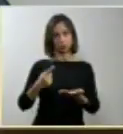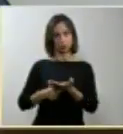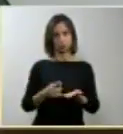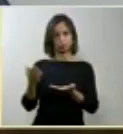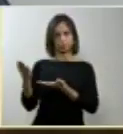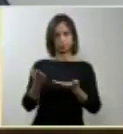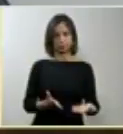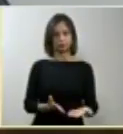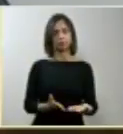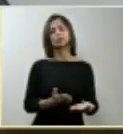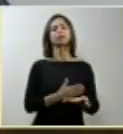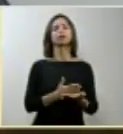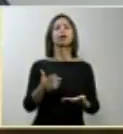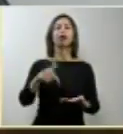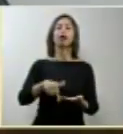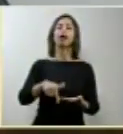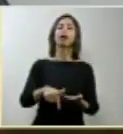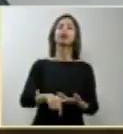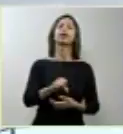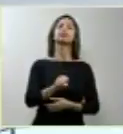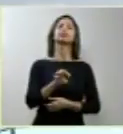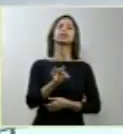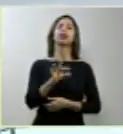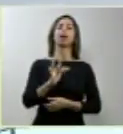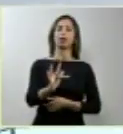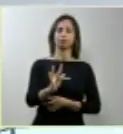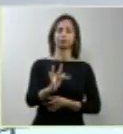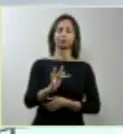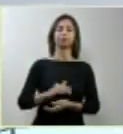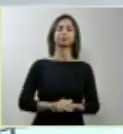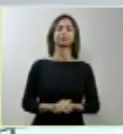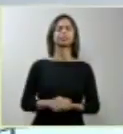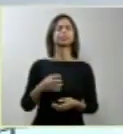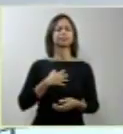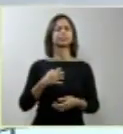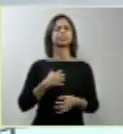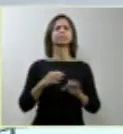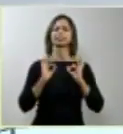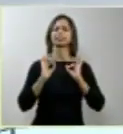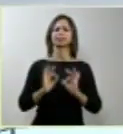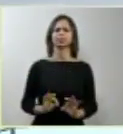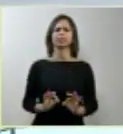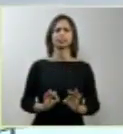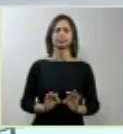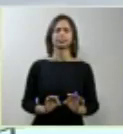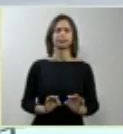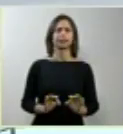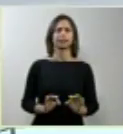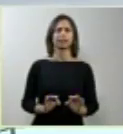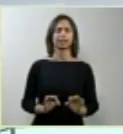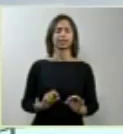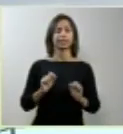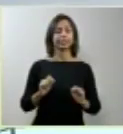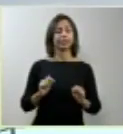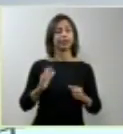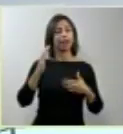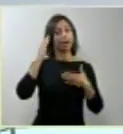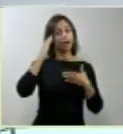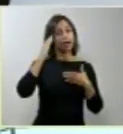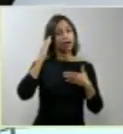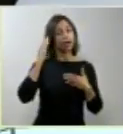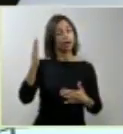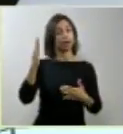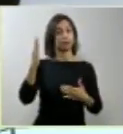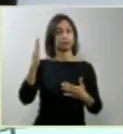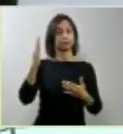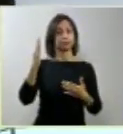a esta casa. Tenho certeza que, graças ao fato de estarmos num